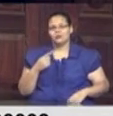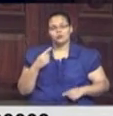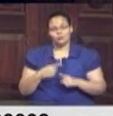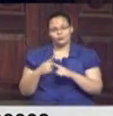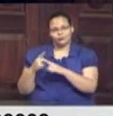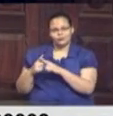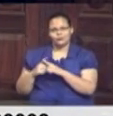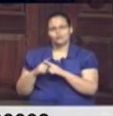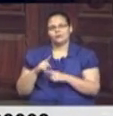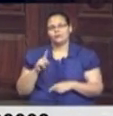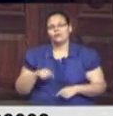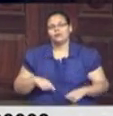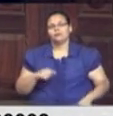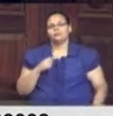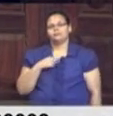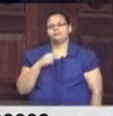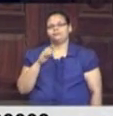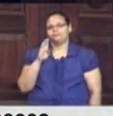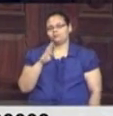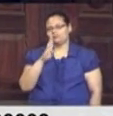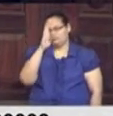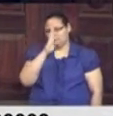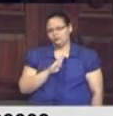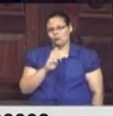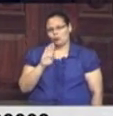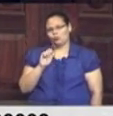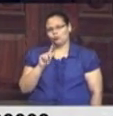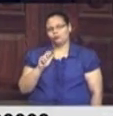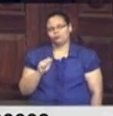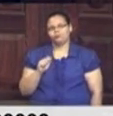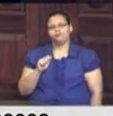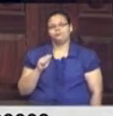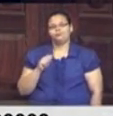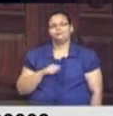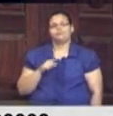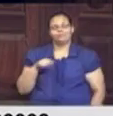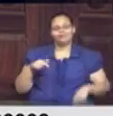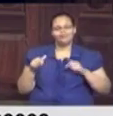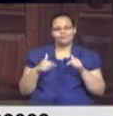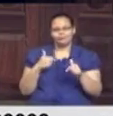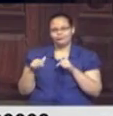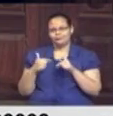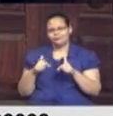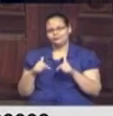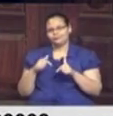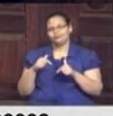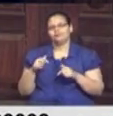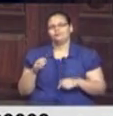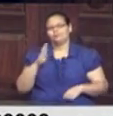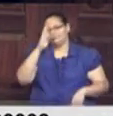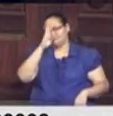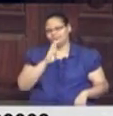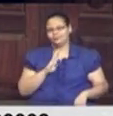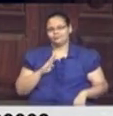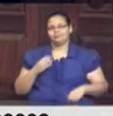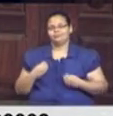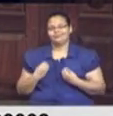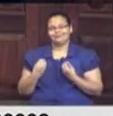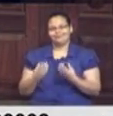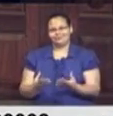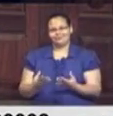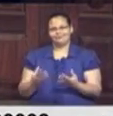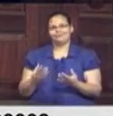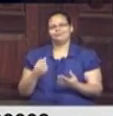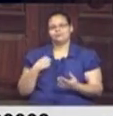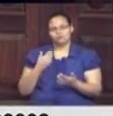bolsistas da Faperge, que são servidores públicos desse Estado, e que trabalham de forma gratuita, e doam os seus